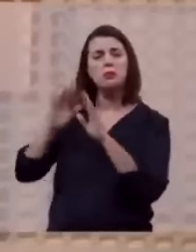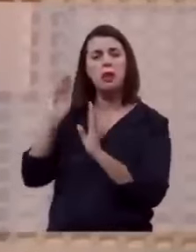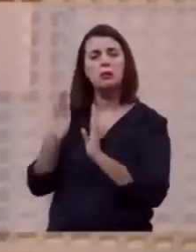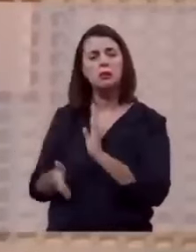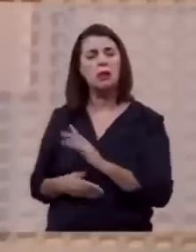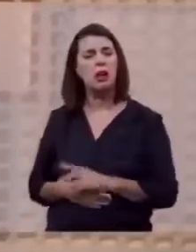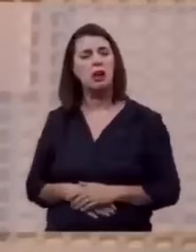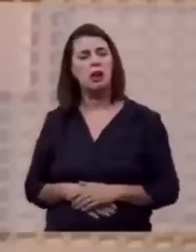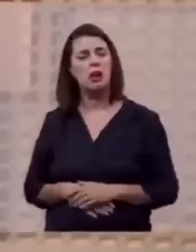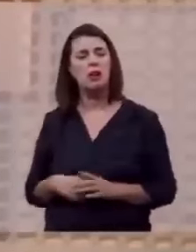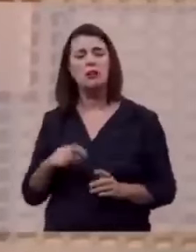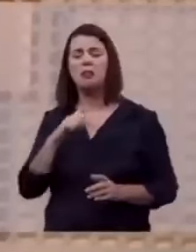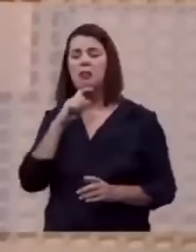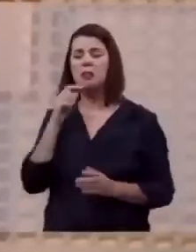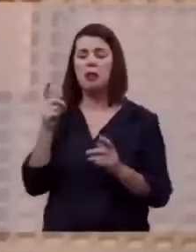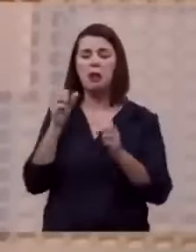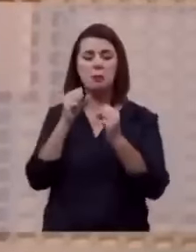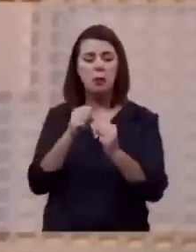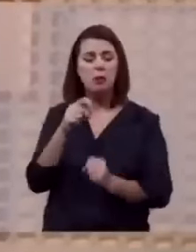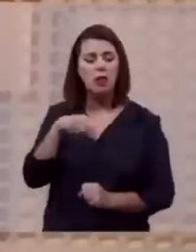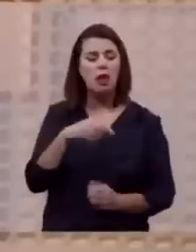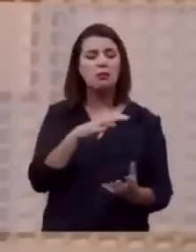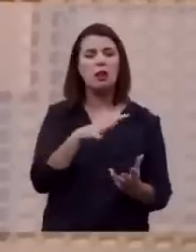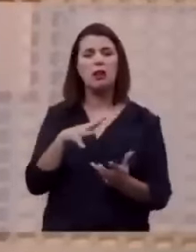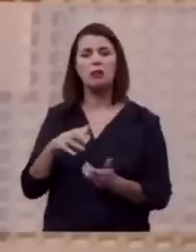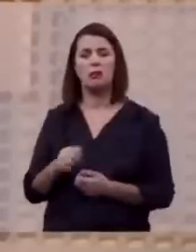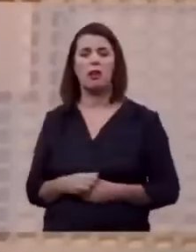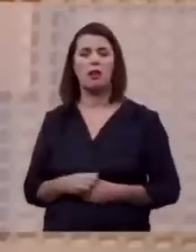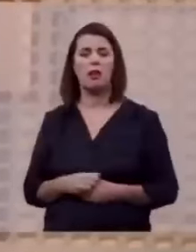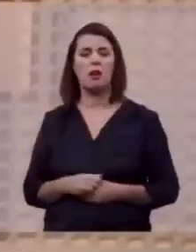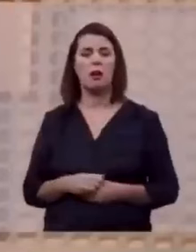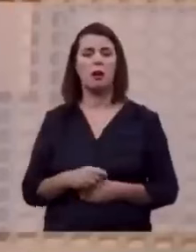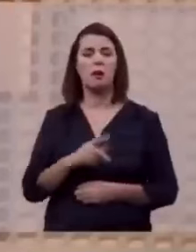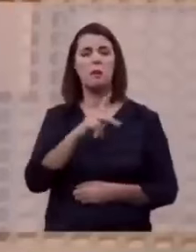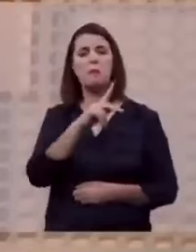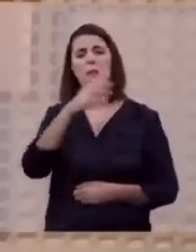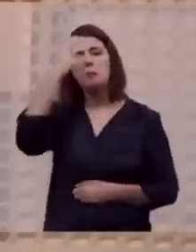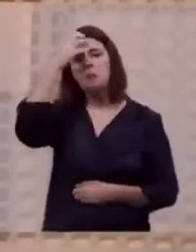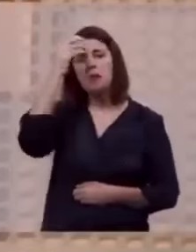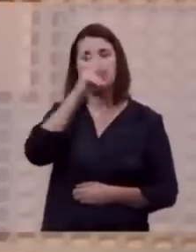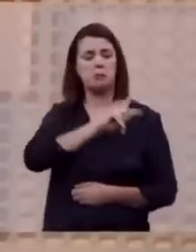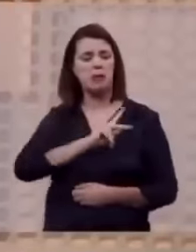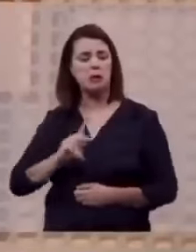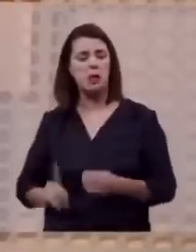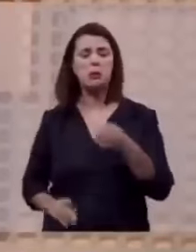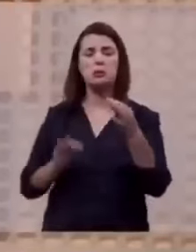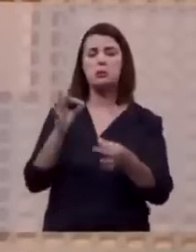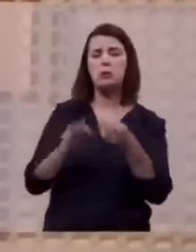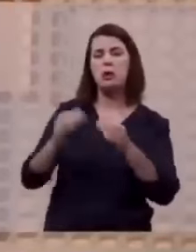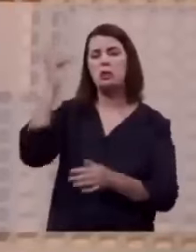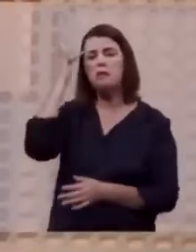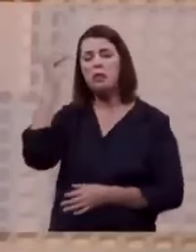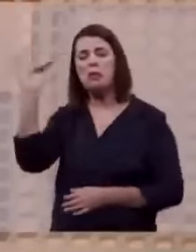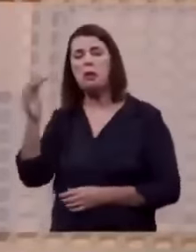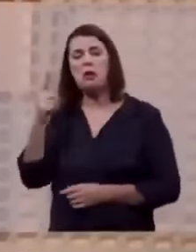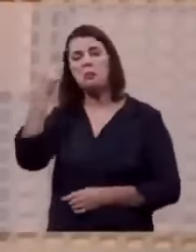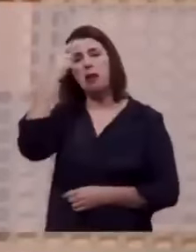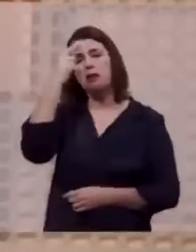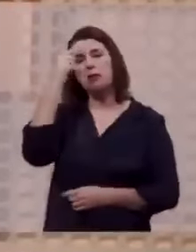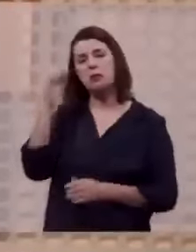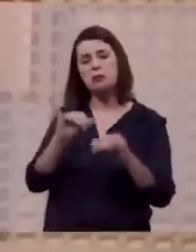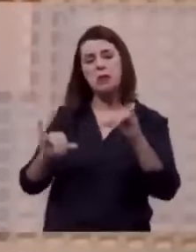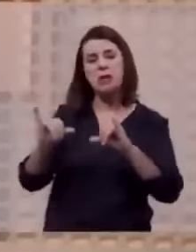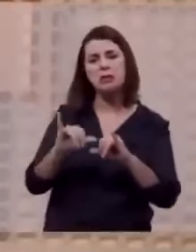nem um poderoso desta terra, os reis, os príncipes, os presidentes, os juízes, os filósofos, os pensadores, os